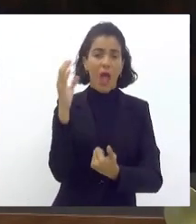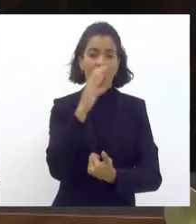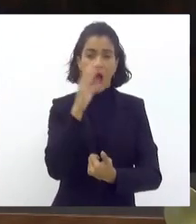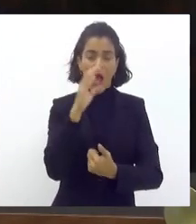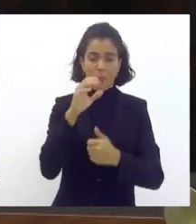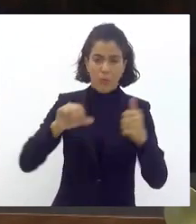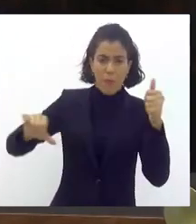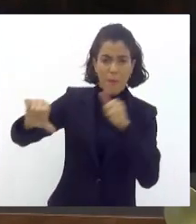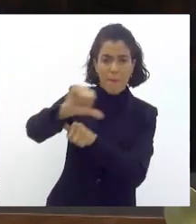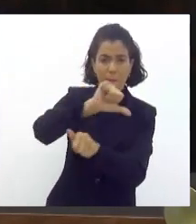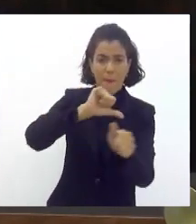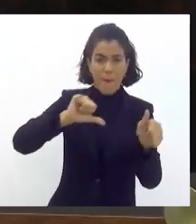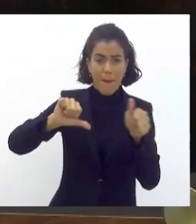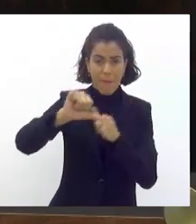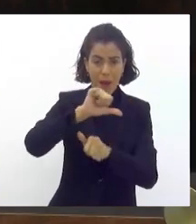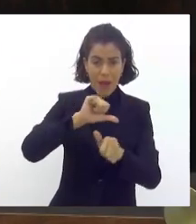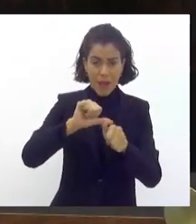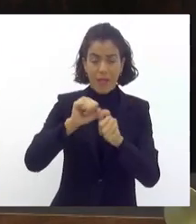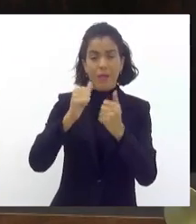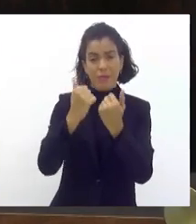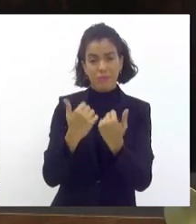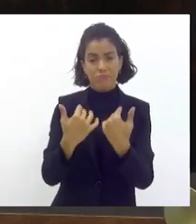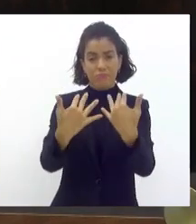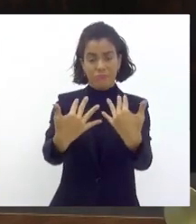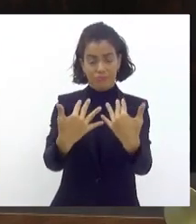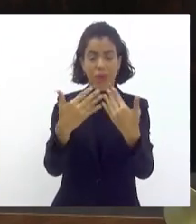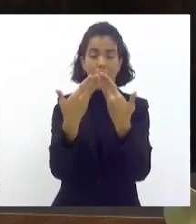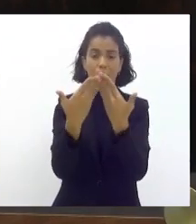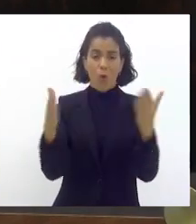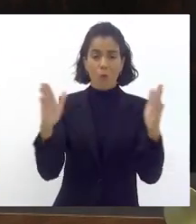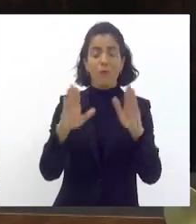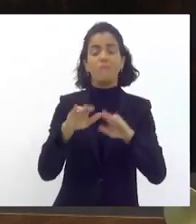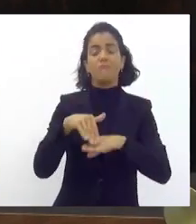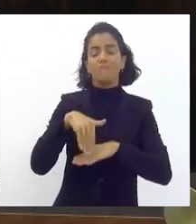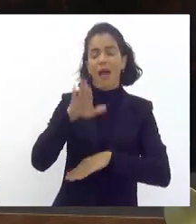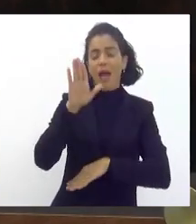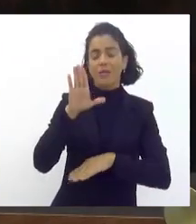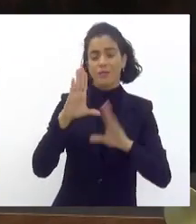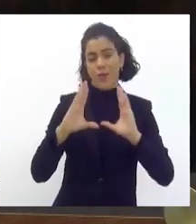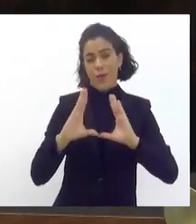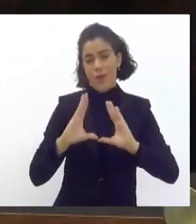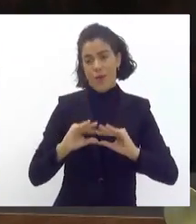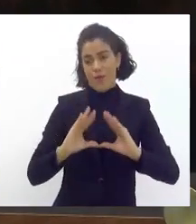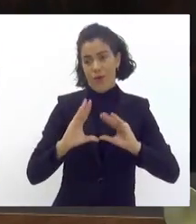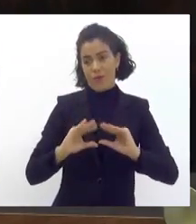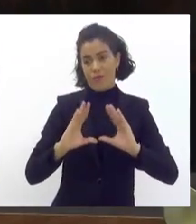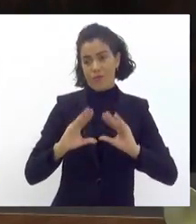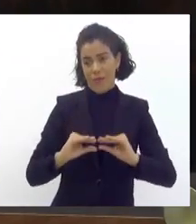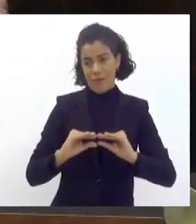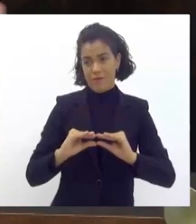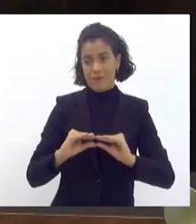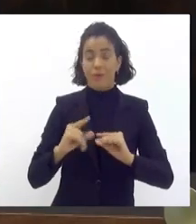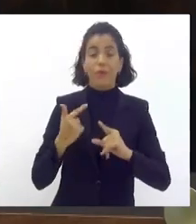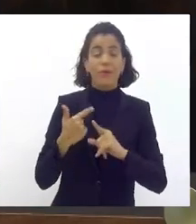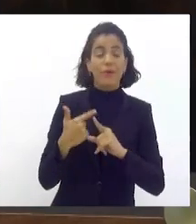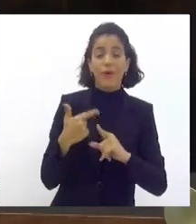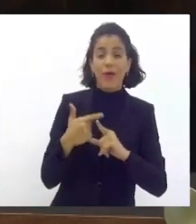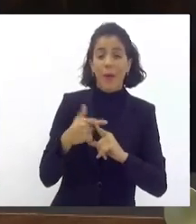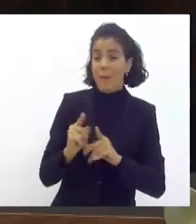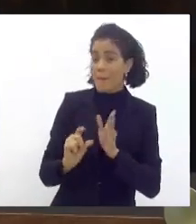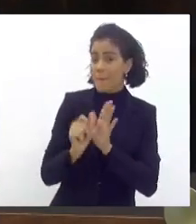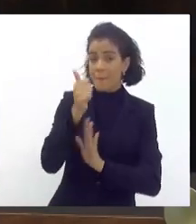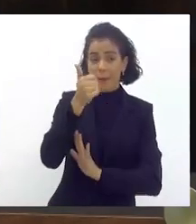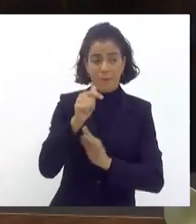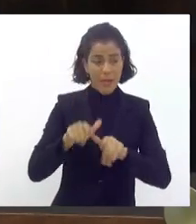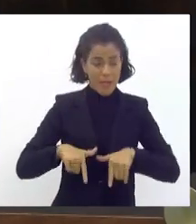movimentação, que, de fato, tornou a audiência mais confortável, porque tenho convicção que é a primeira iniciativa nossa